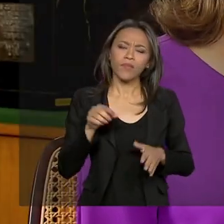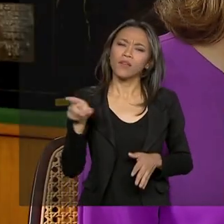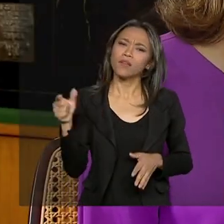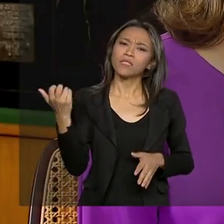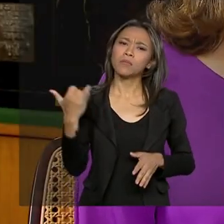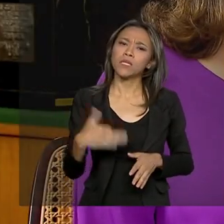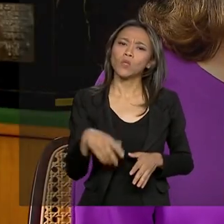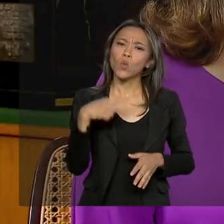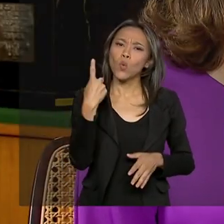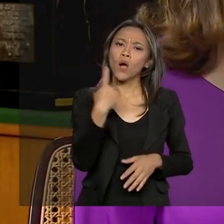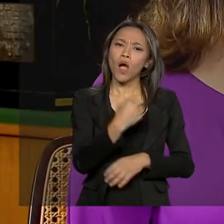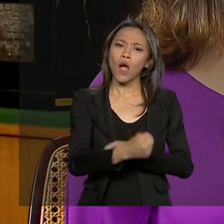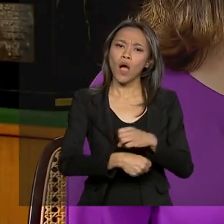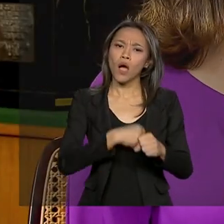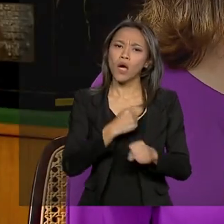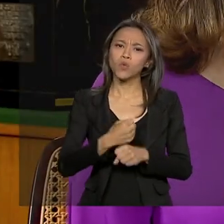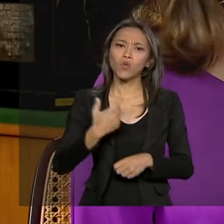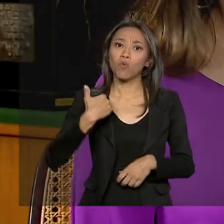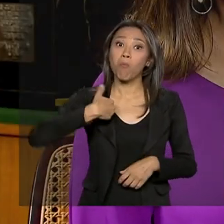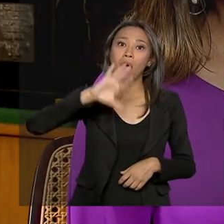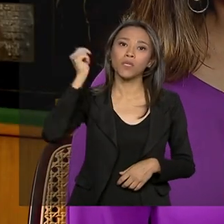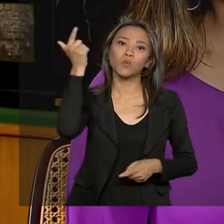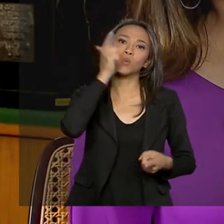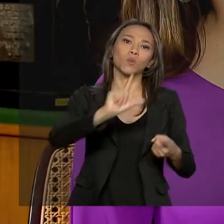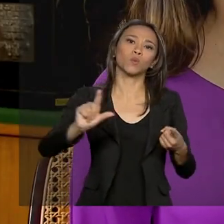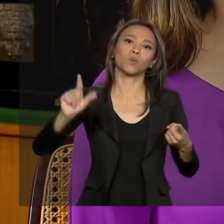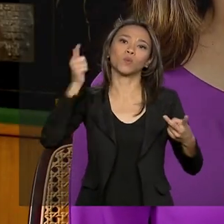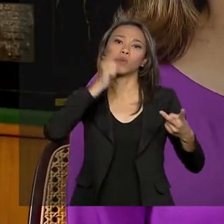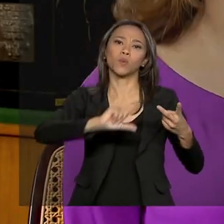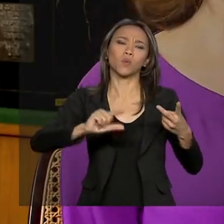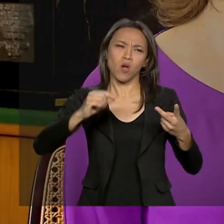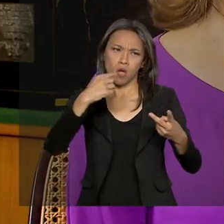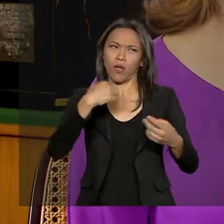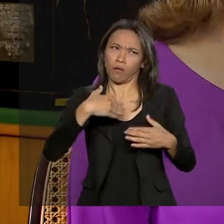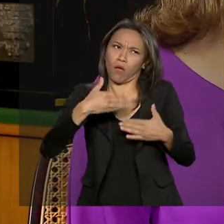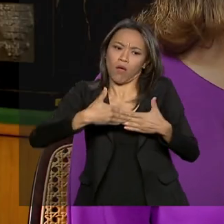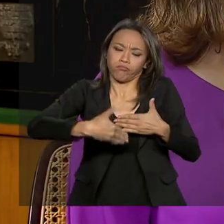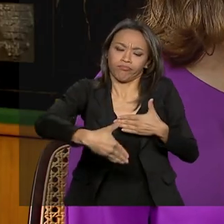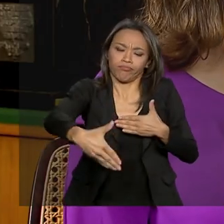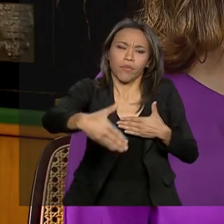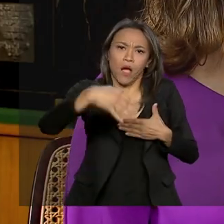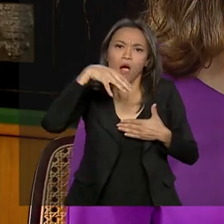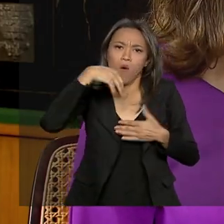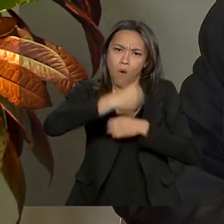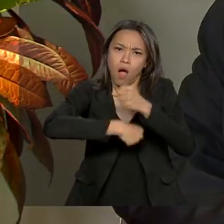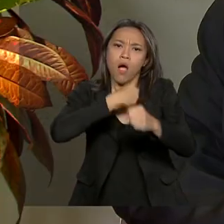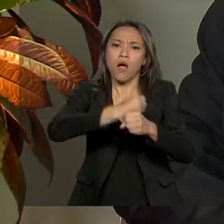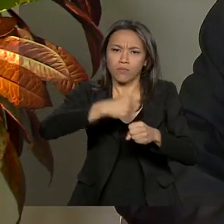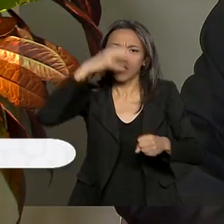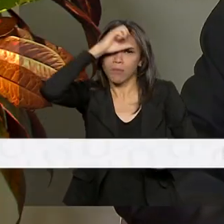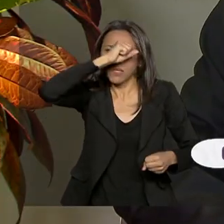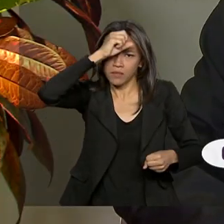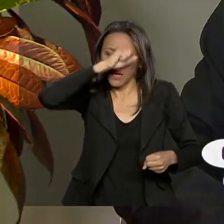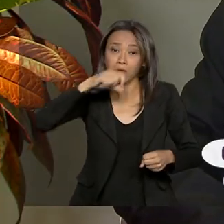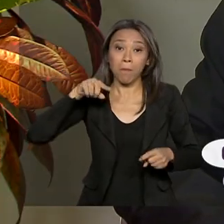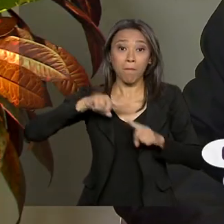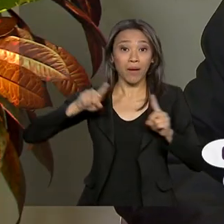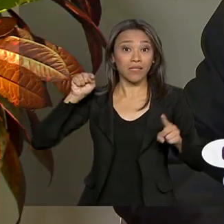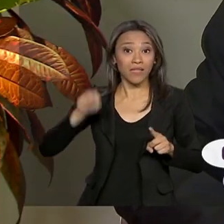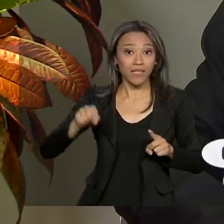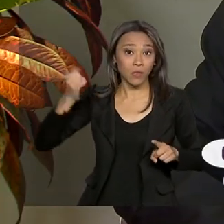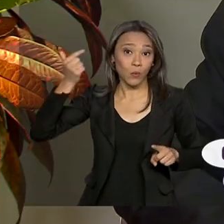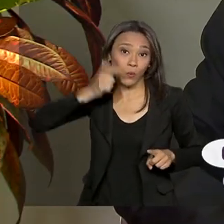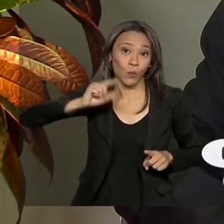falaria de... Qual foi o maior acerto do governo? É um ano de aprendizado, mas ele, ó, nessa aqui, deslanchou. Depois da